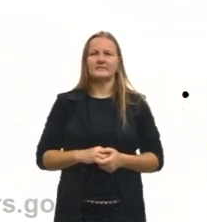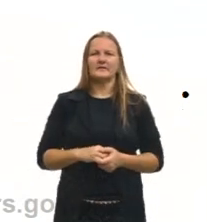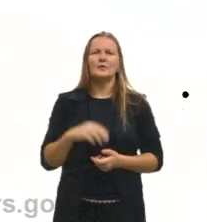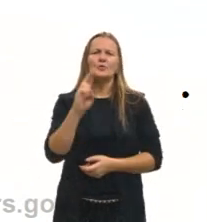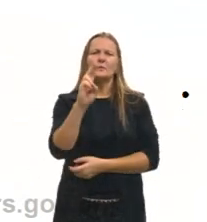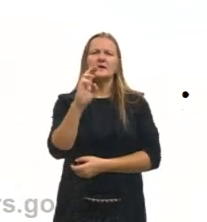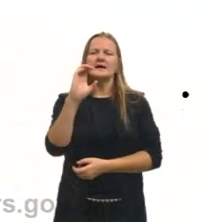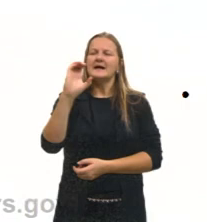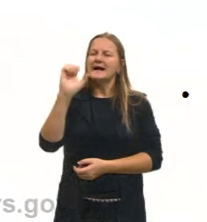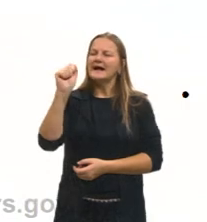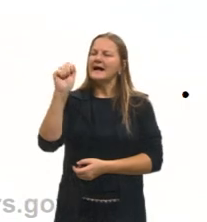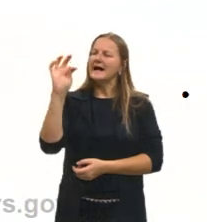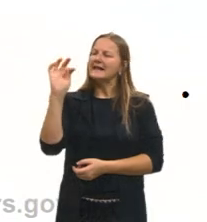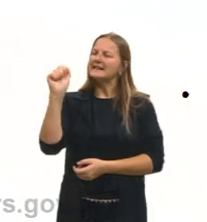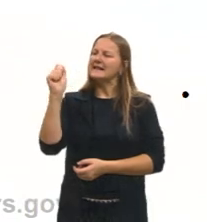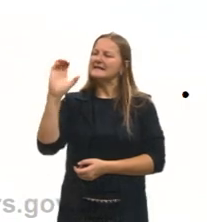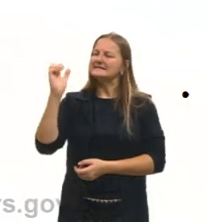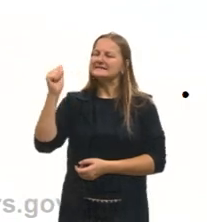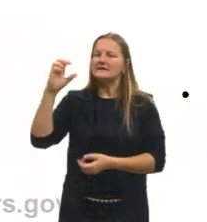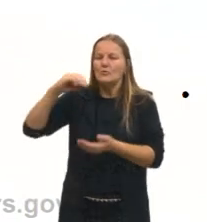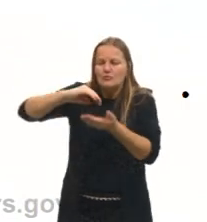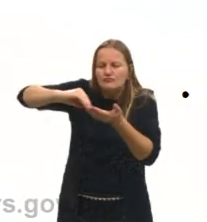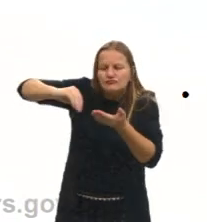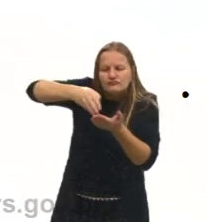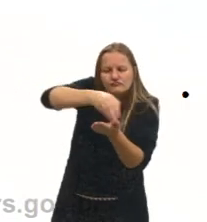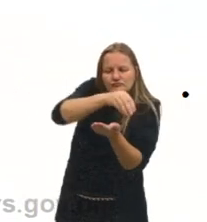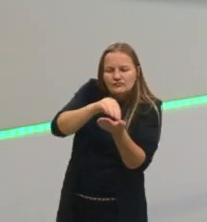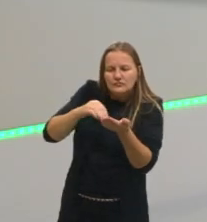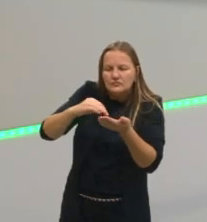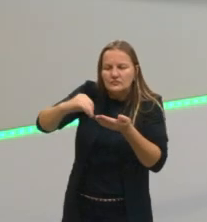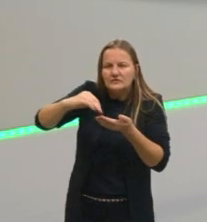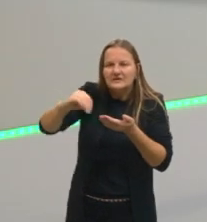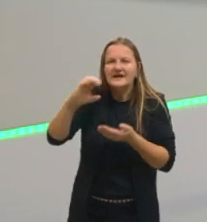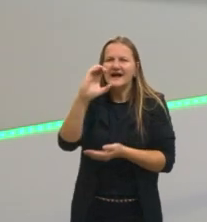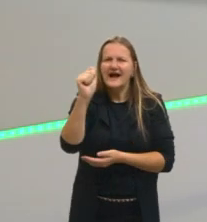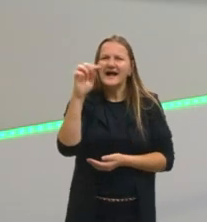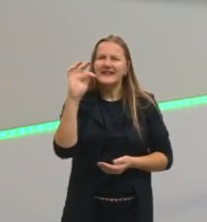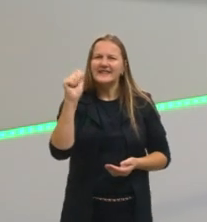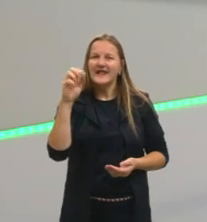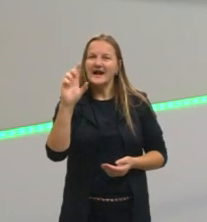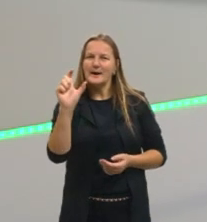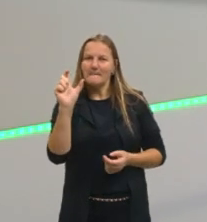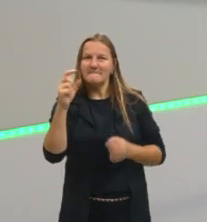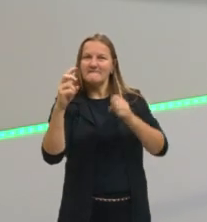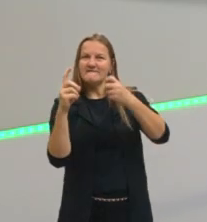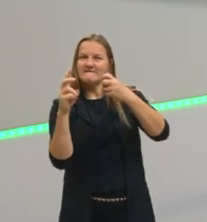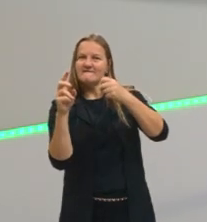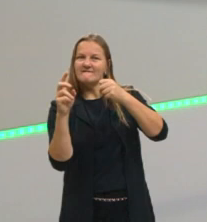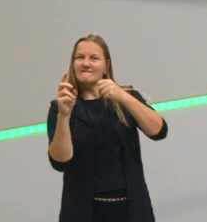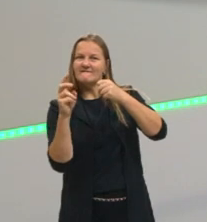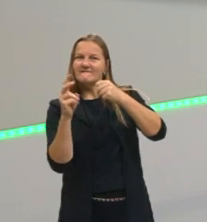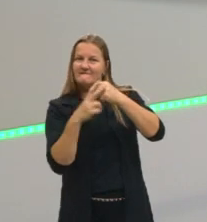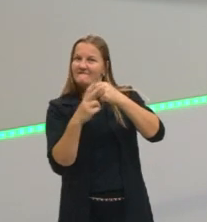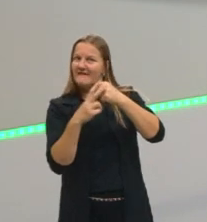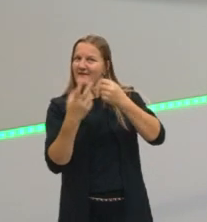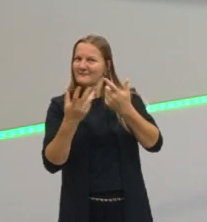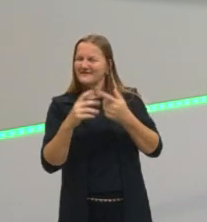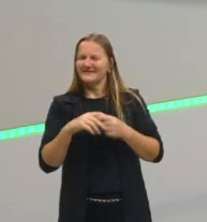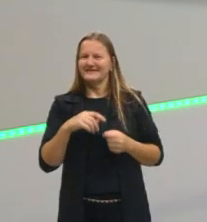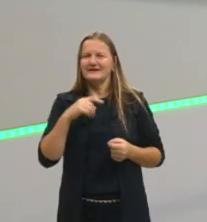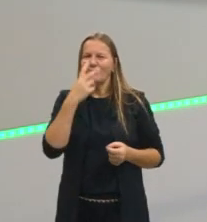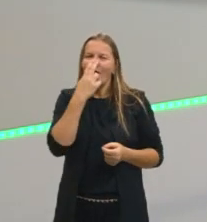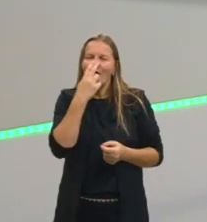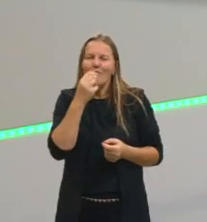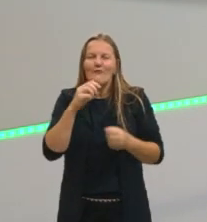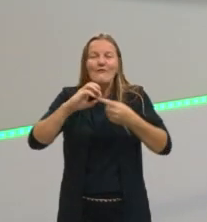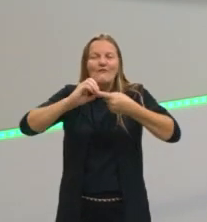Catação, o nome já diz, né? Catar, o ato de catar, a ação de catar. Catar é como a gente faz ali no nosso quem faz feijão,